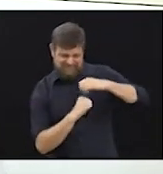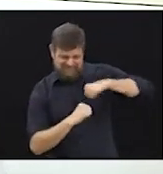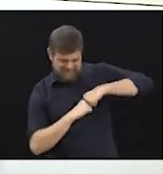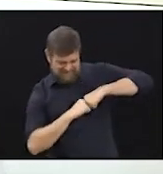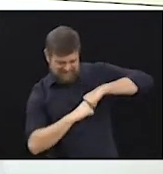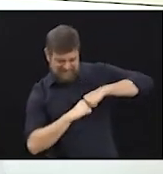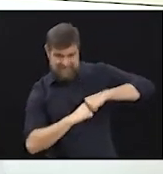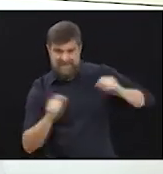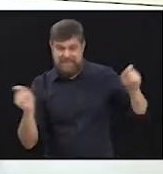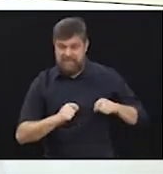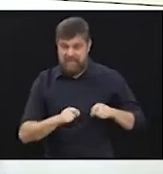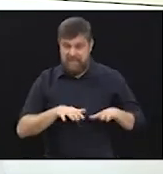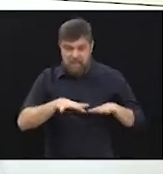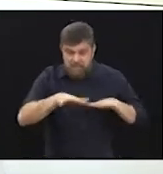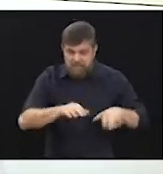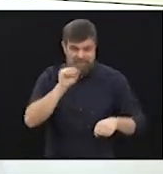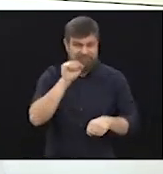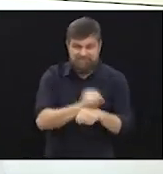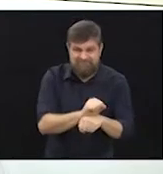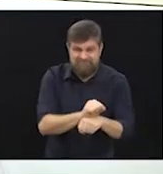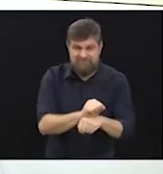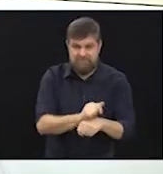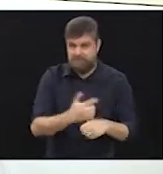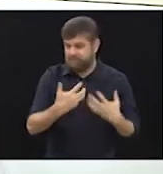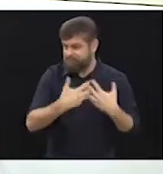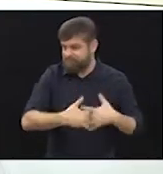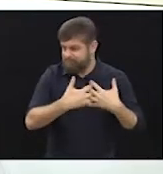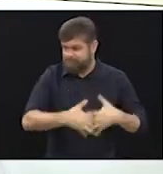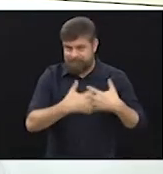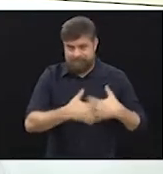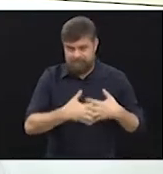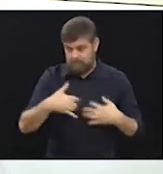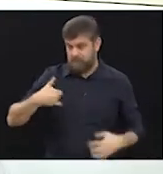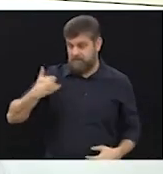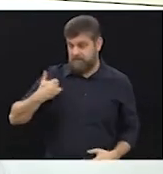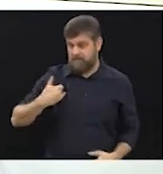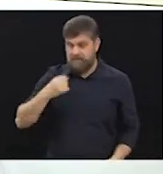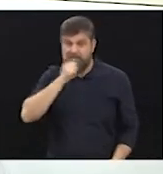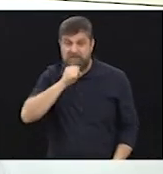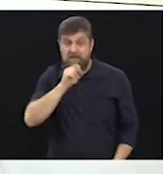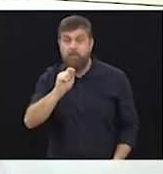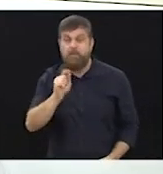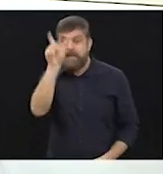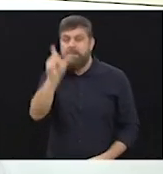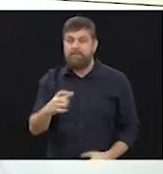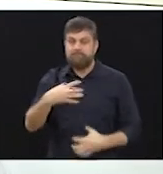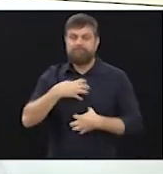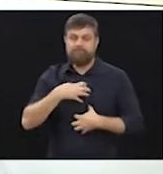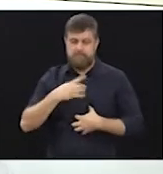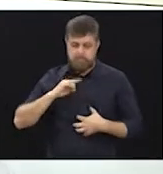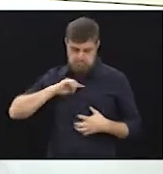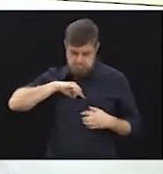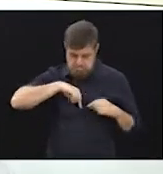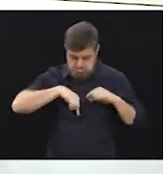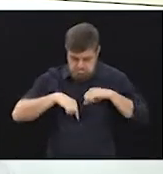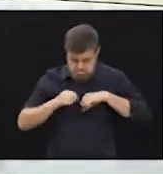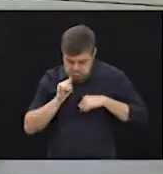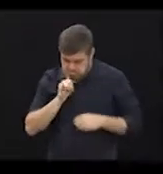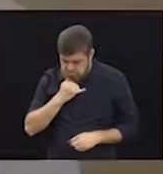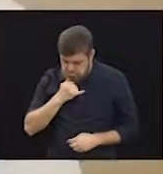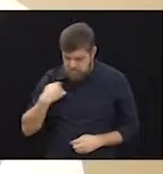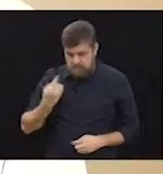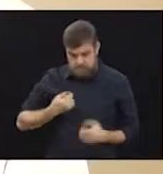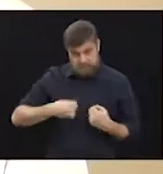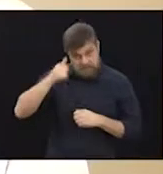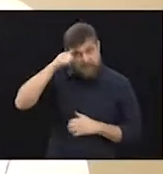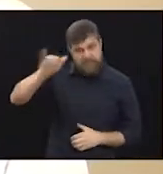gerar uma incapacidade. Incapacidade funcional e idade avançada pode levar à depressão. Isso, a gente tem que ficar livre.